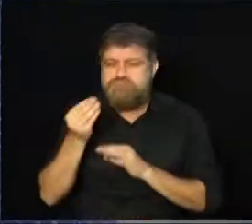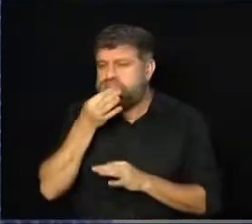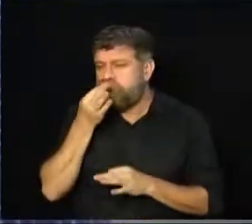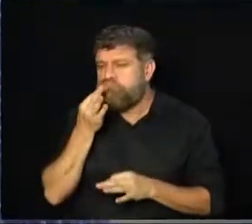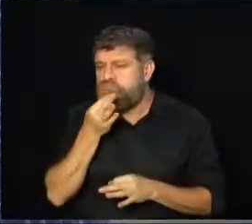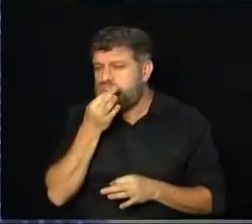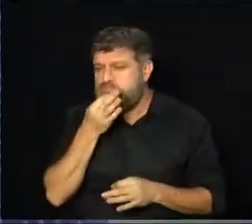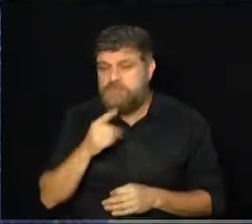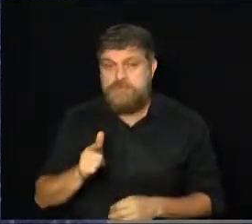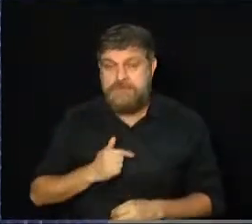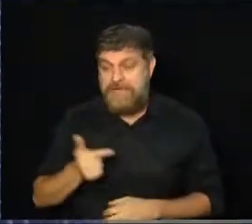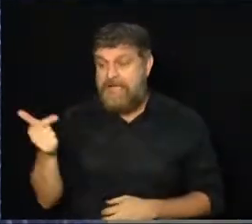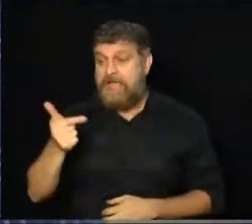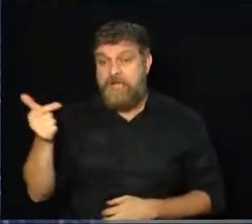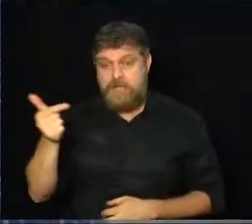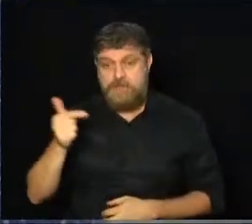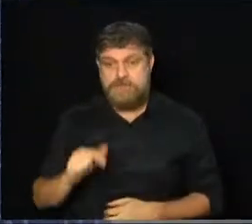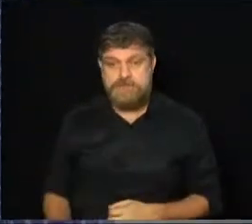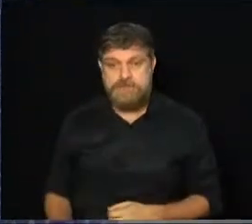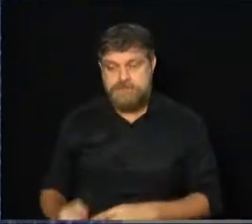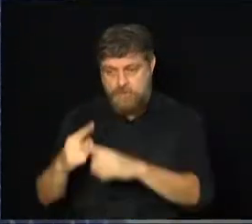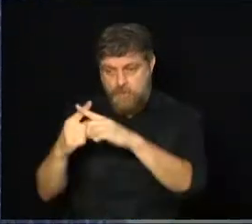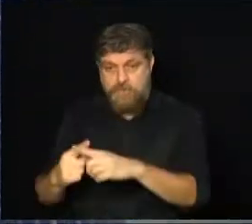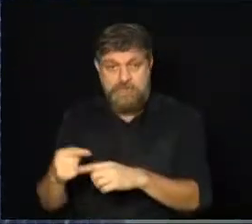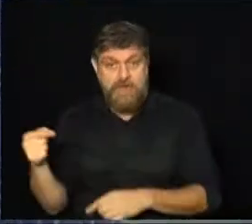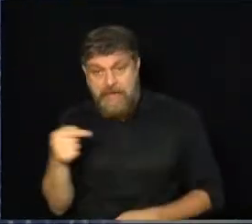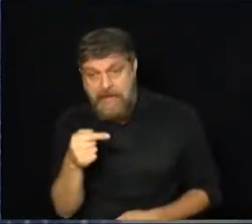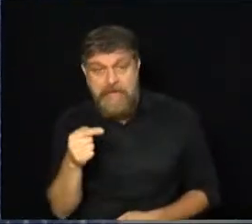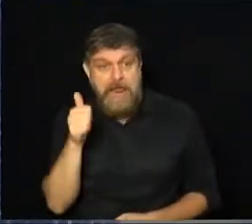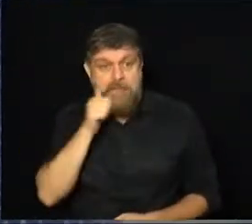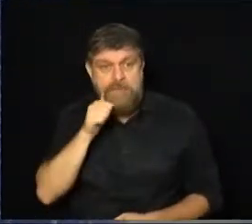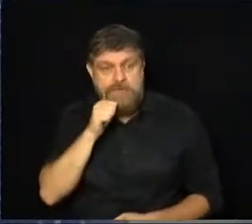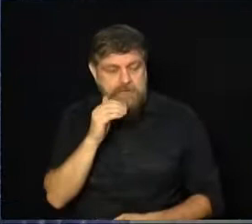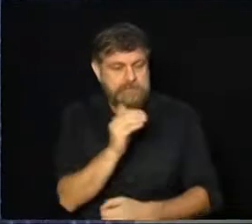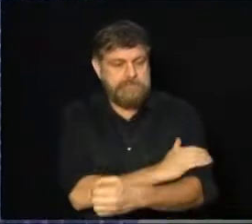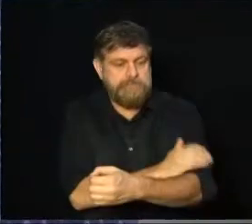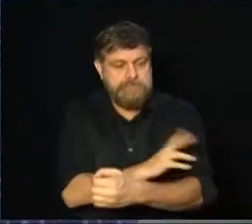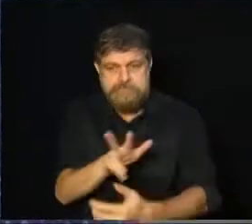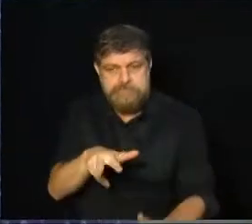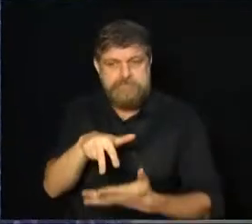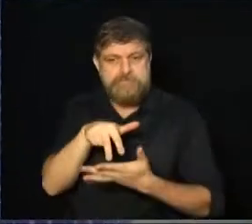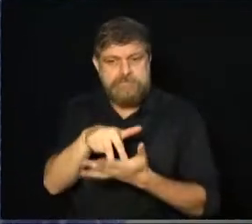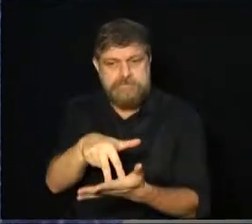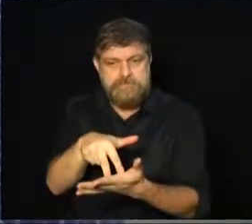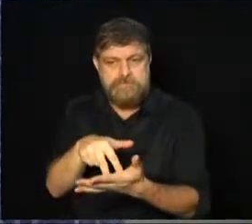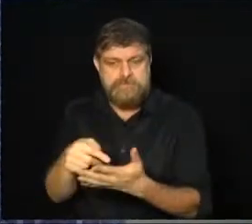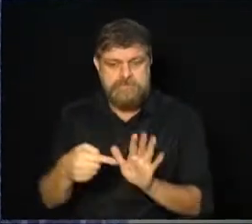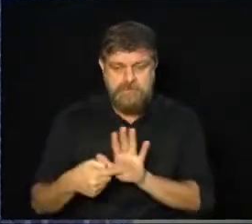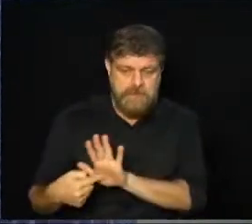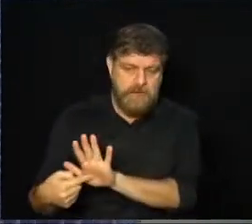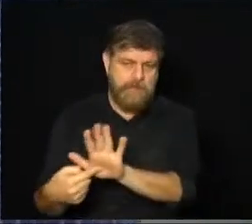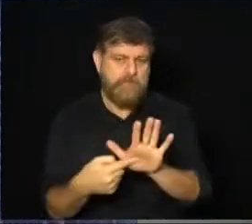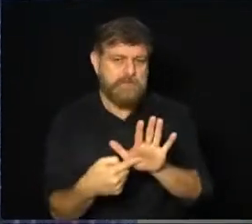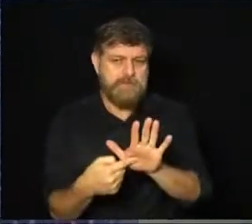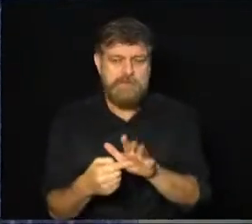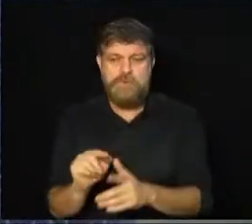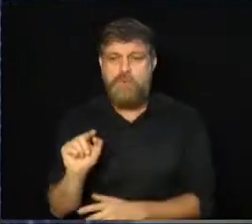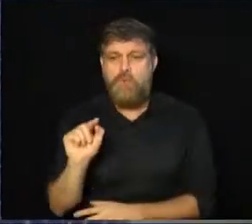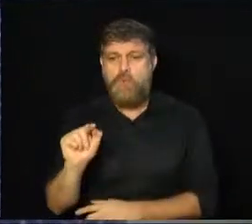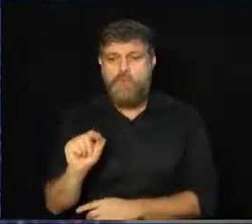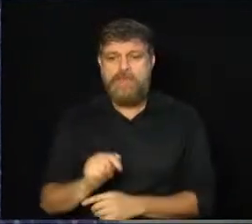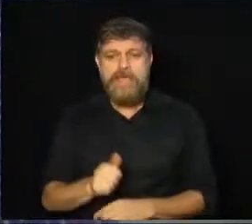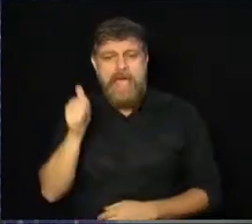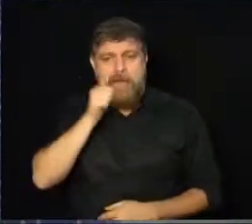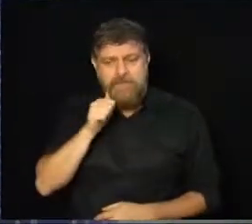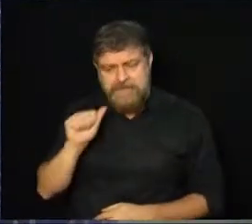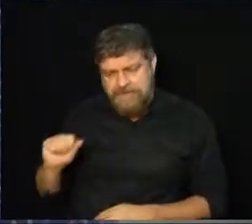pessoa muito guerreira, lutadora, uma feminista empoderada, que está mostrando o valor da